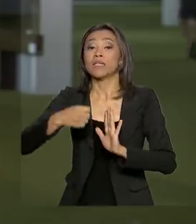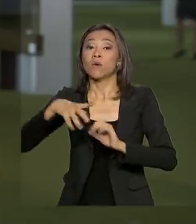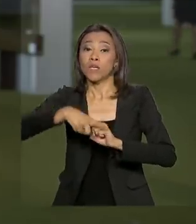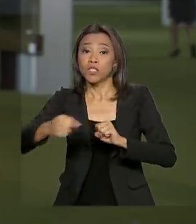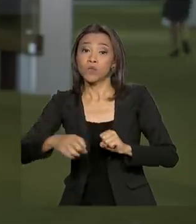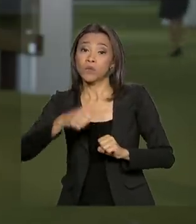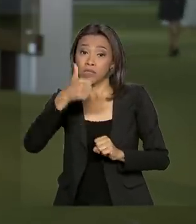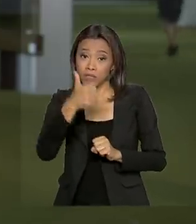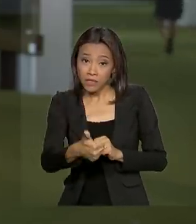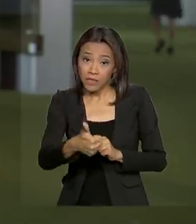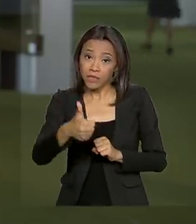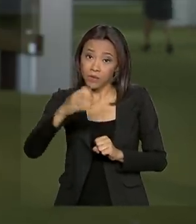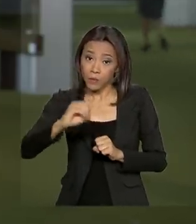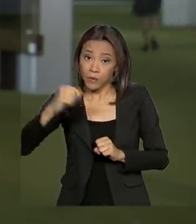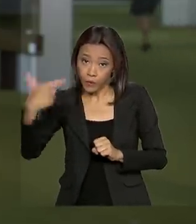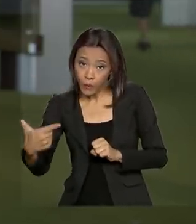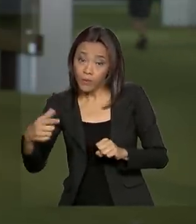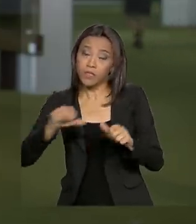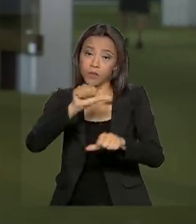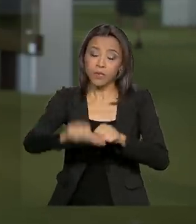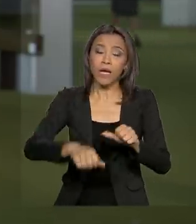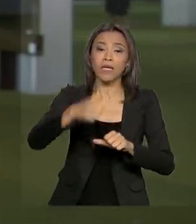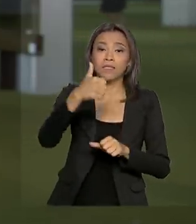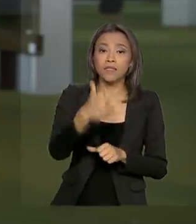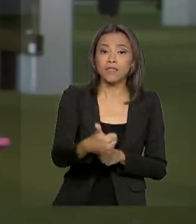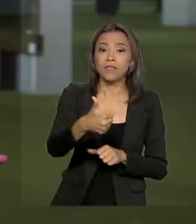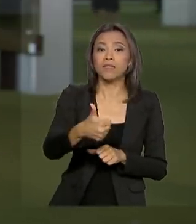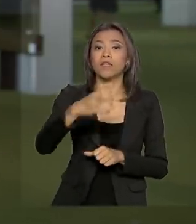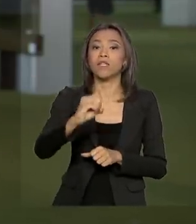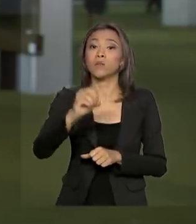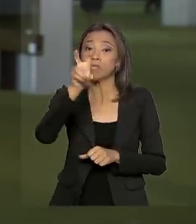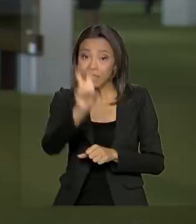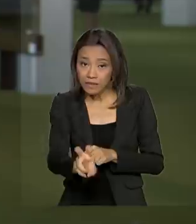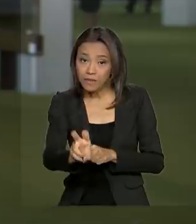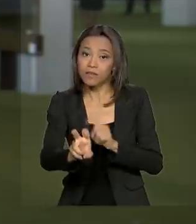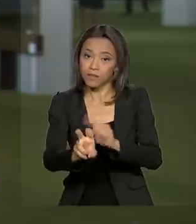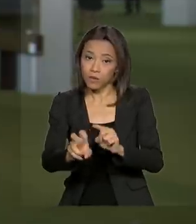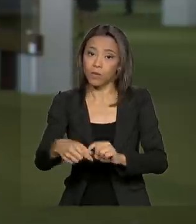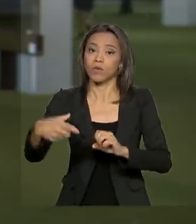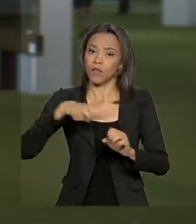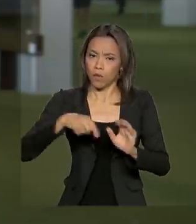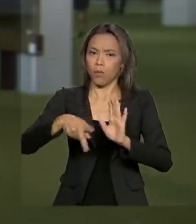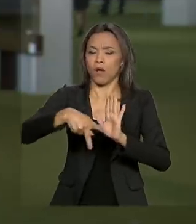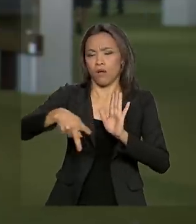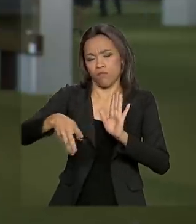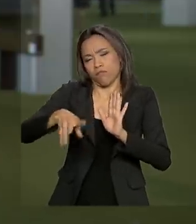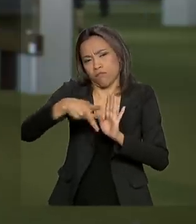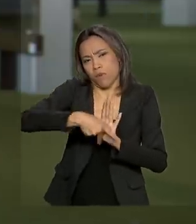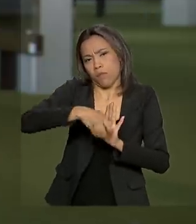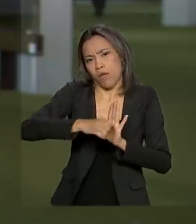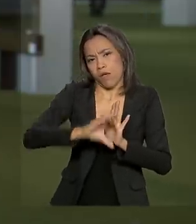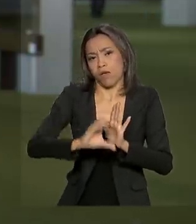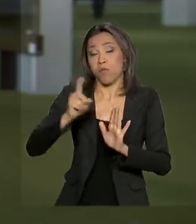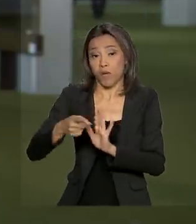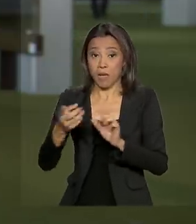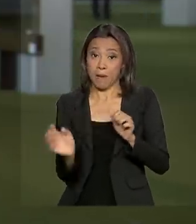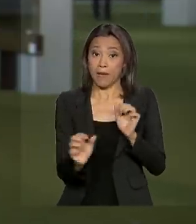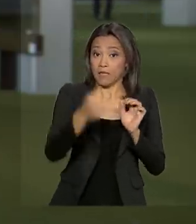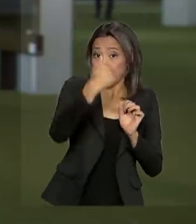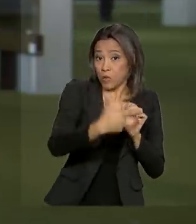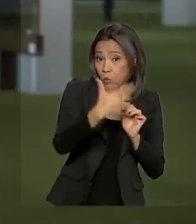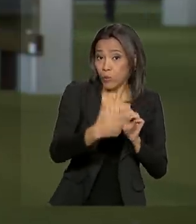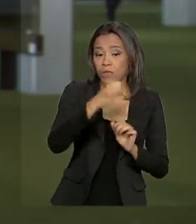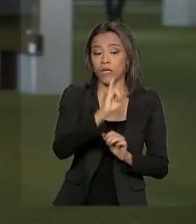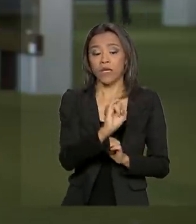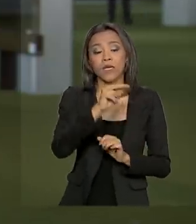105 da Constituição para acabar com os recursos especial e extraordinário que são possíveis após condenação em segunda instância,